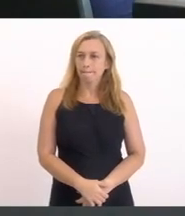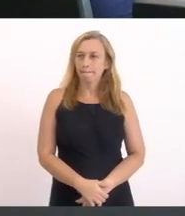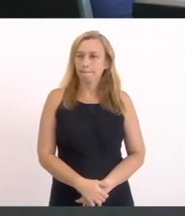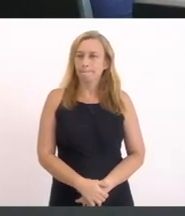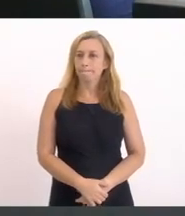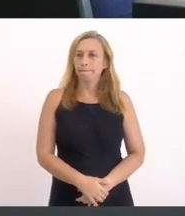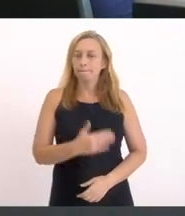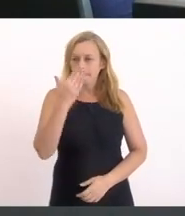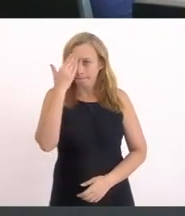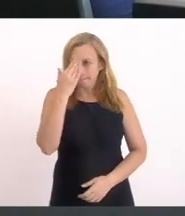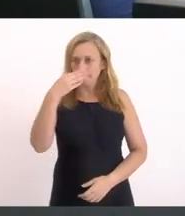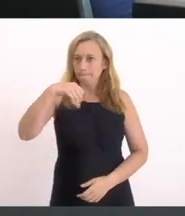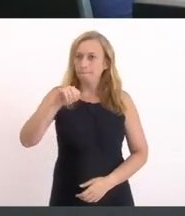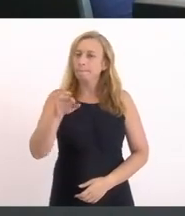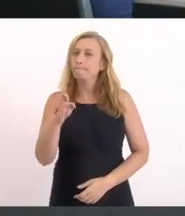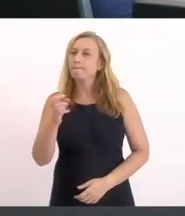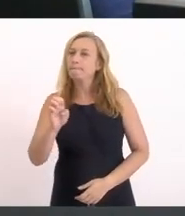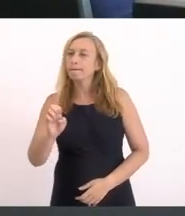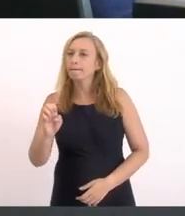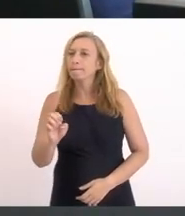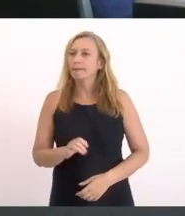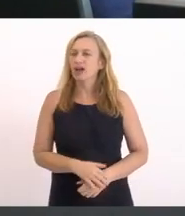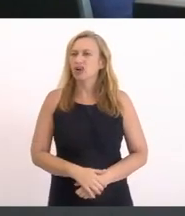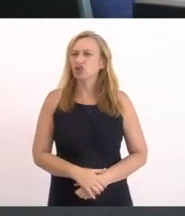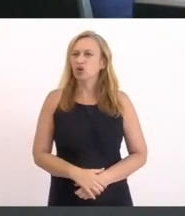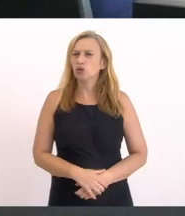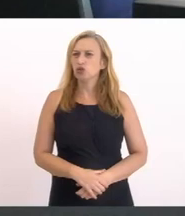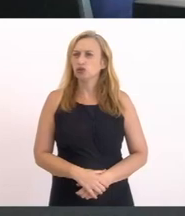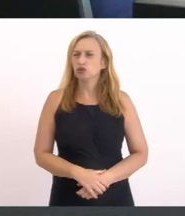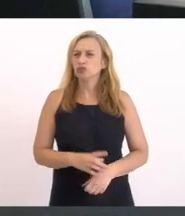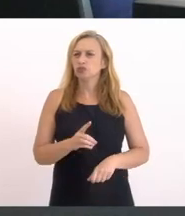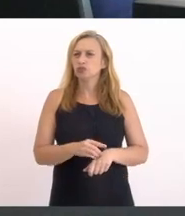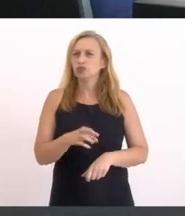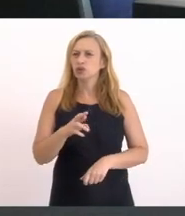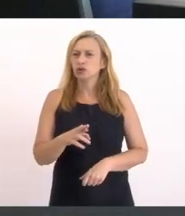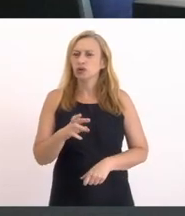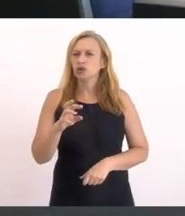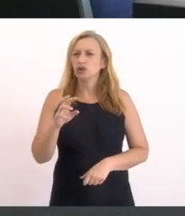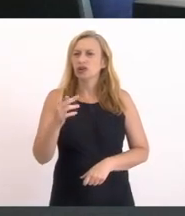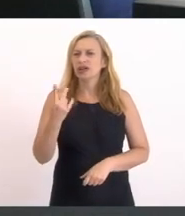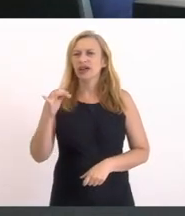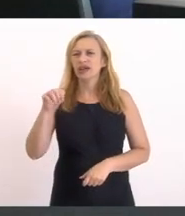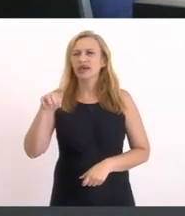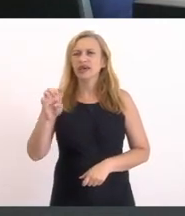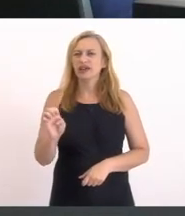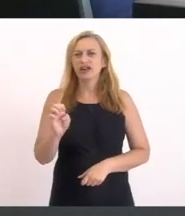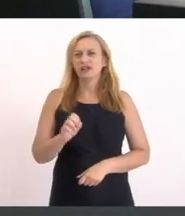Obrigado Marley Agora passo a palavra Para o Doutor Henrique Carlos de Oliveira